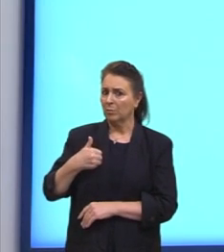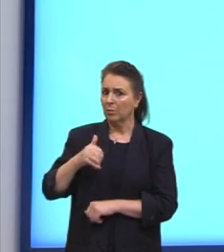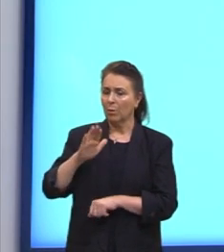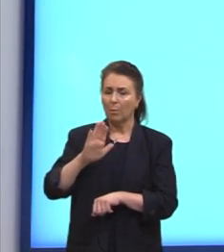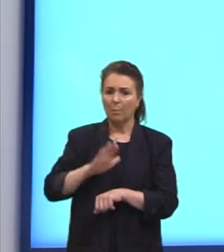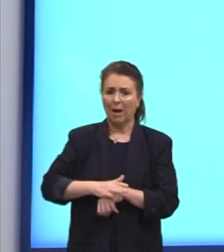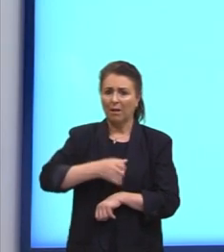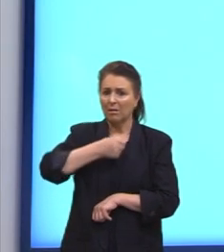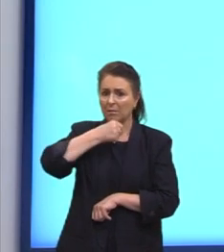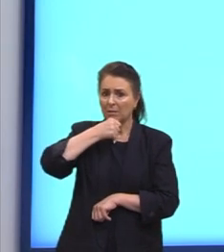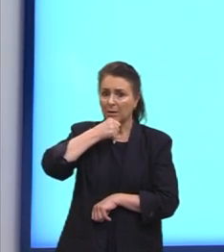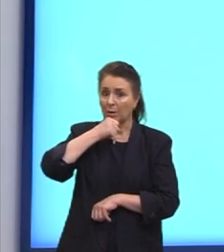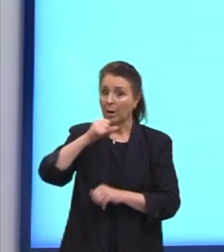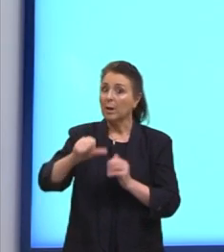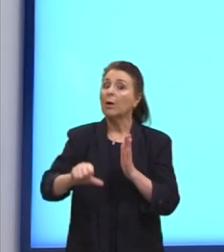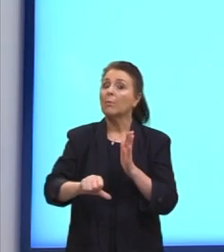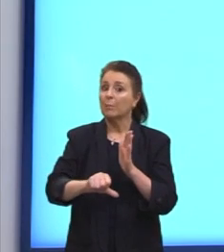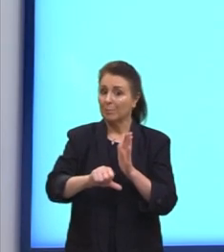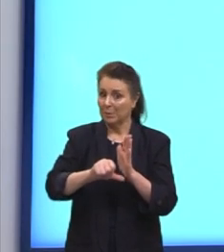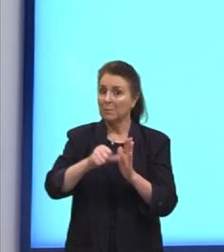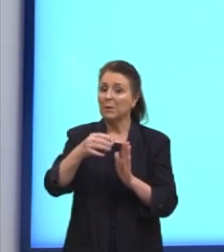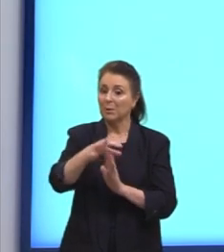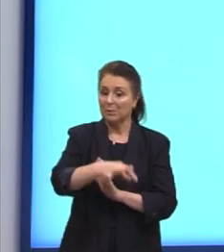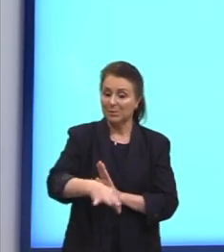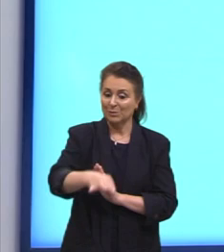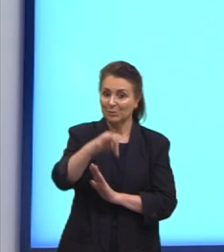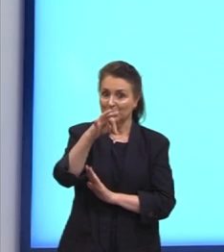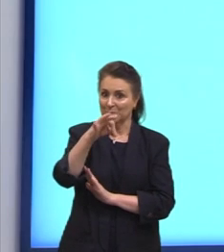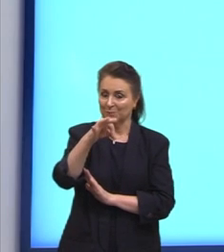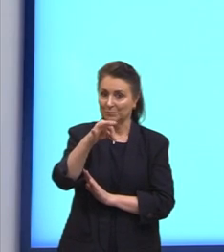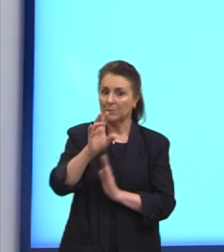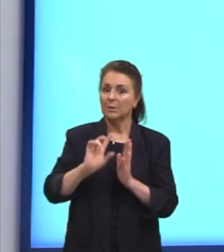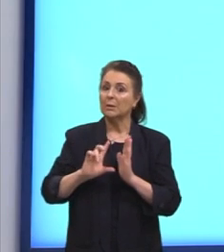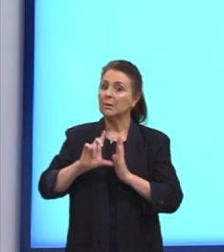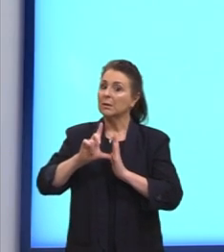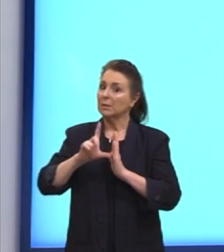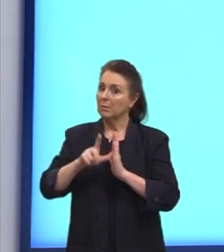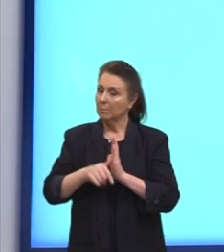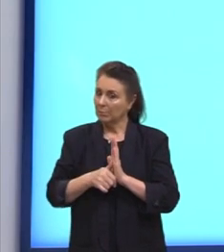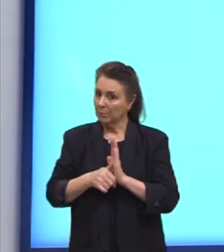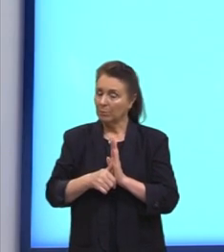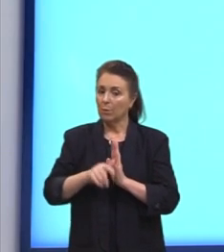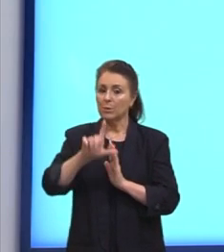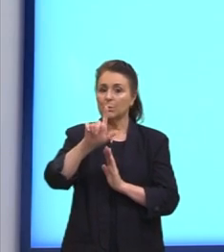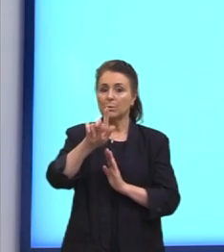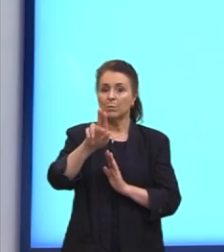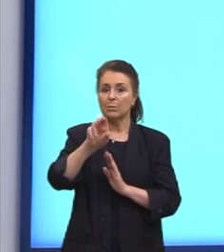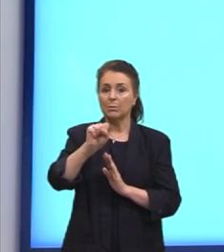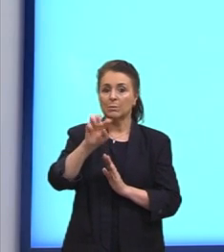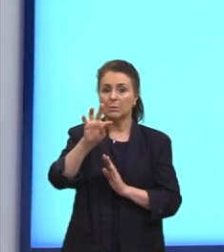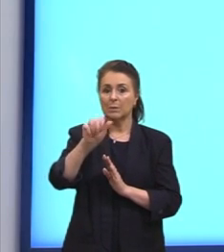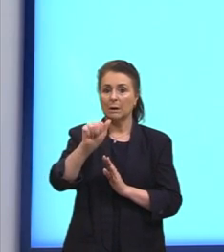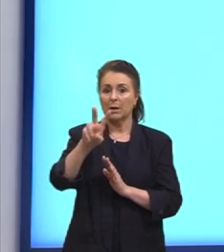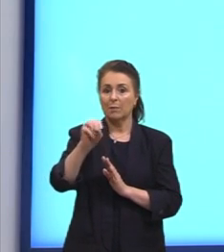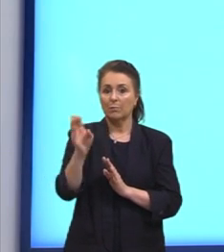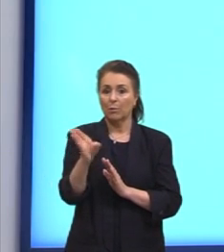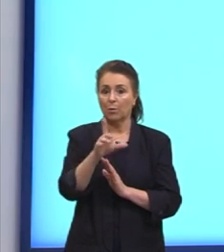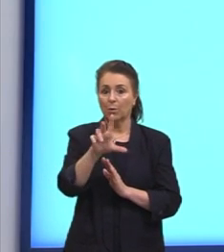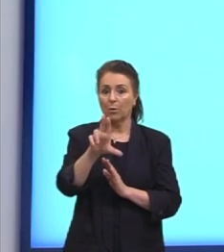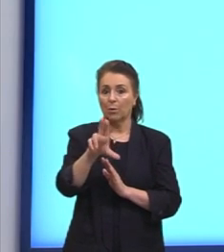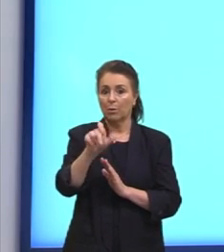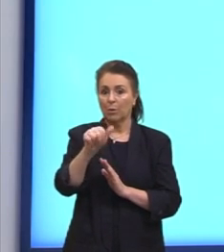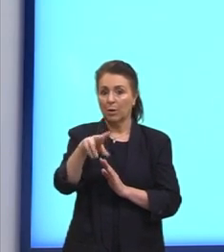ser o primeiro que vai ser sorteado. Aí depois, vem o Gustavo e a Luana, ambos com